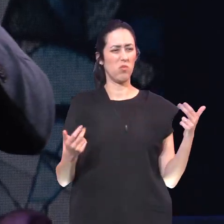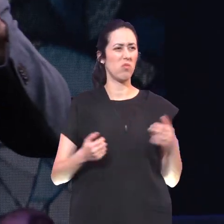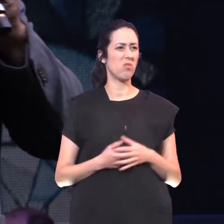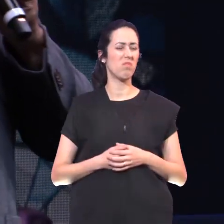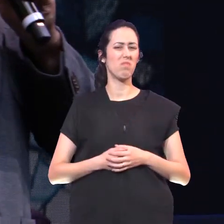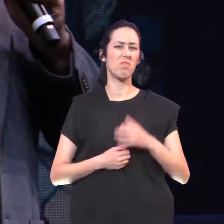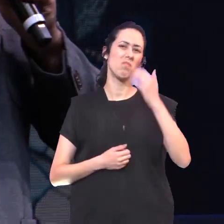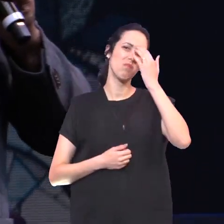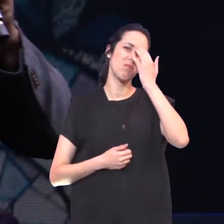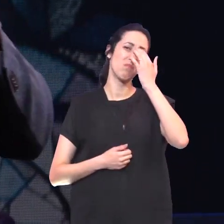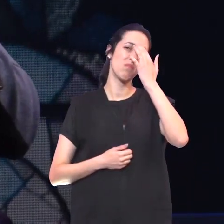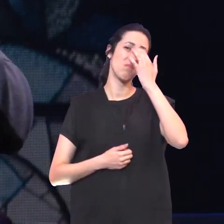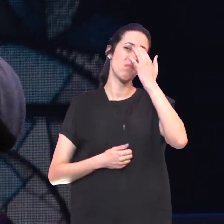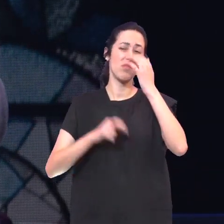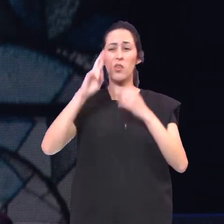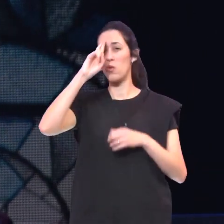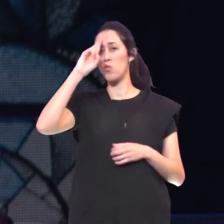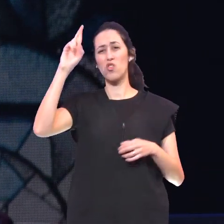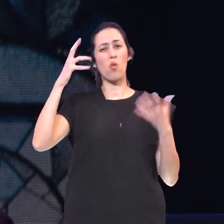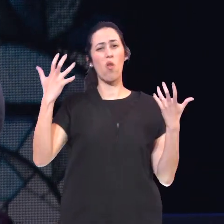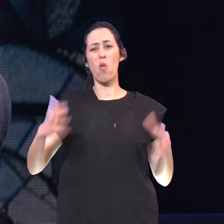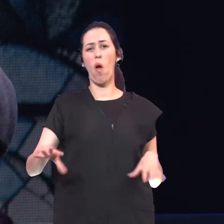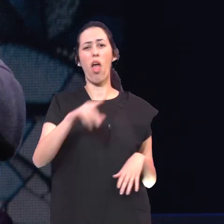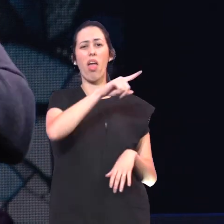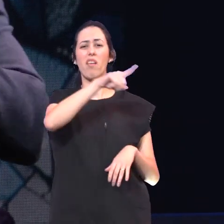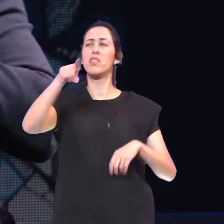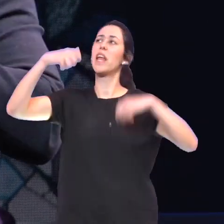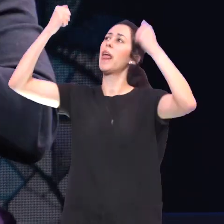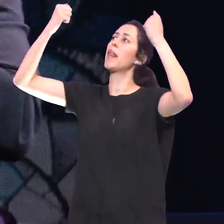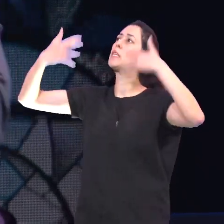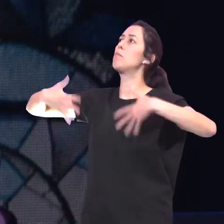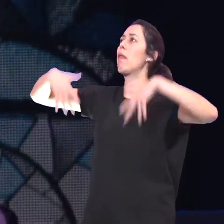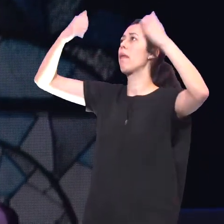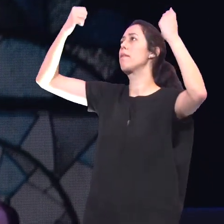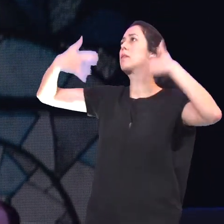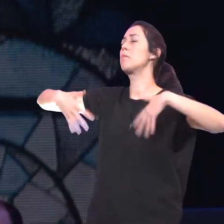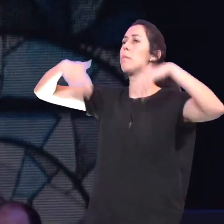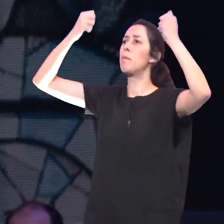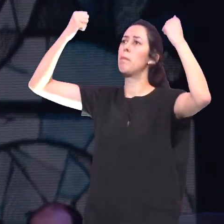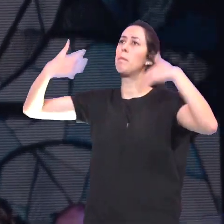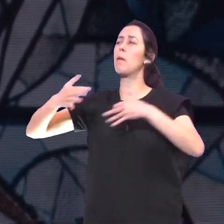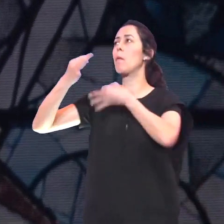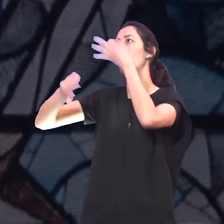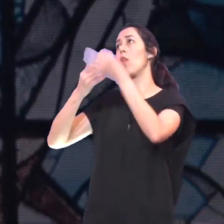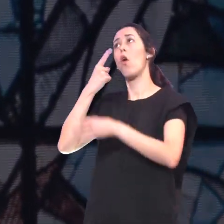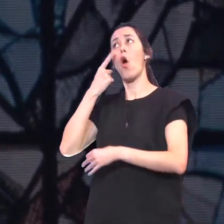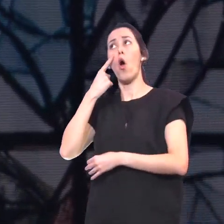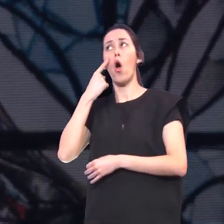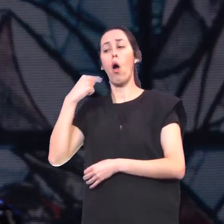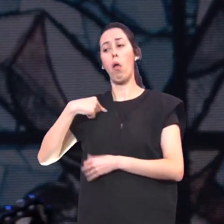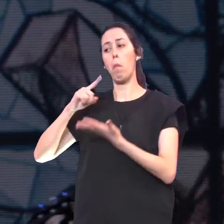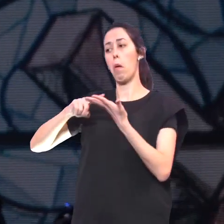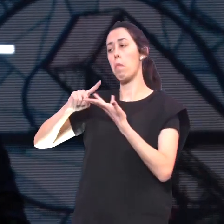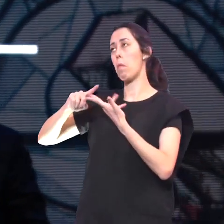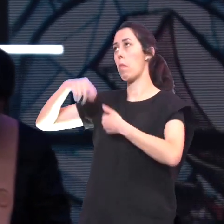O Senhor não quer ouvir explicações Ele não quer mais argumentos Nem justificativas